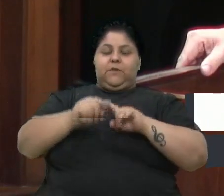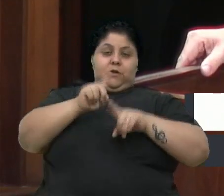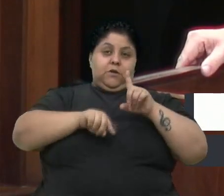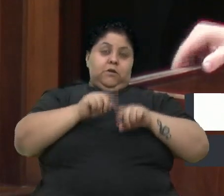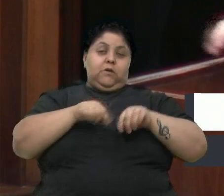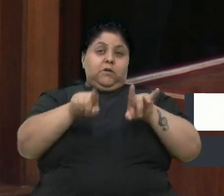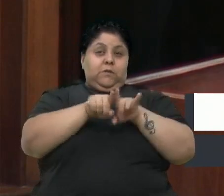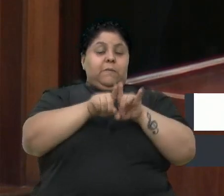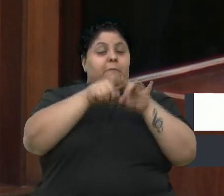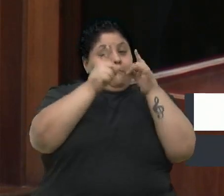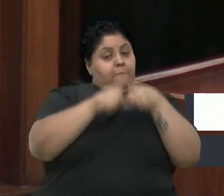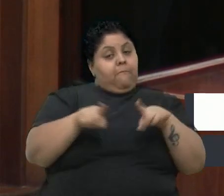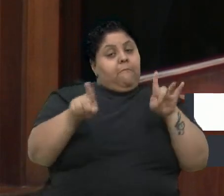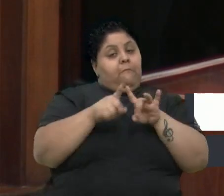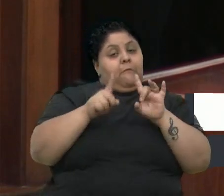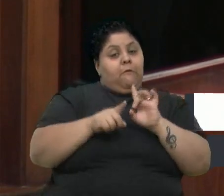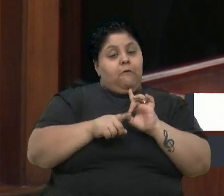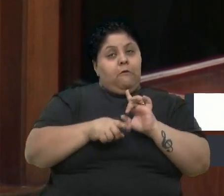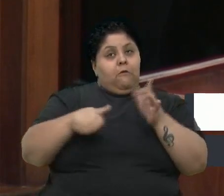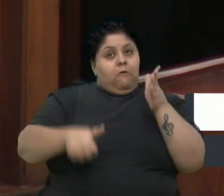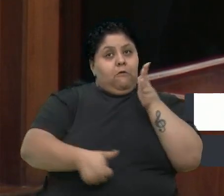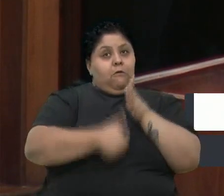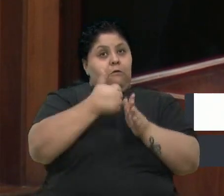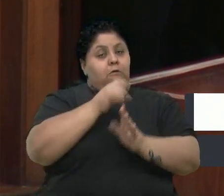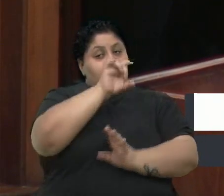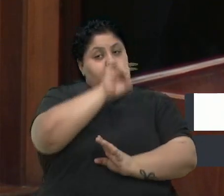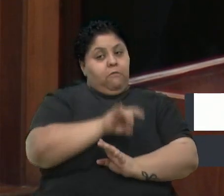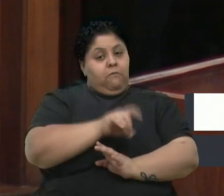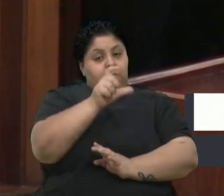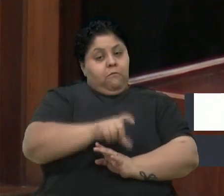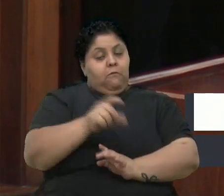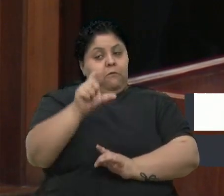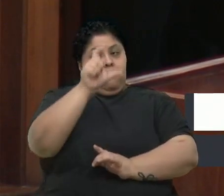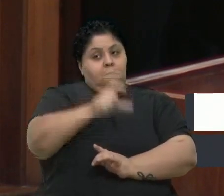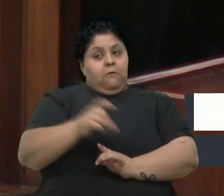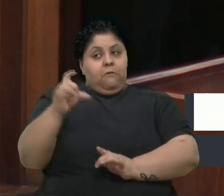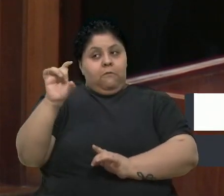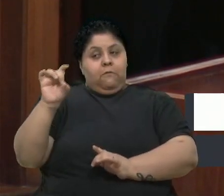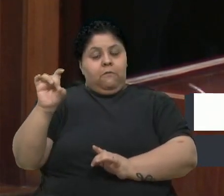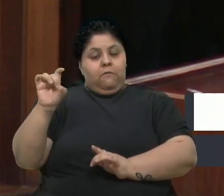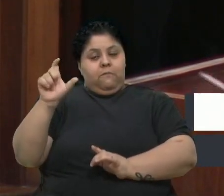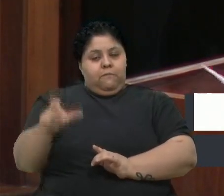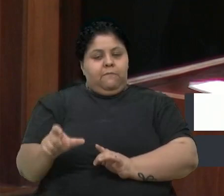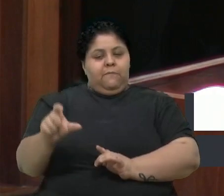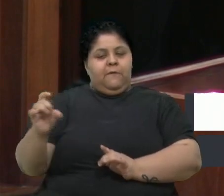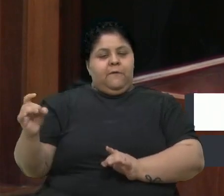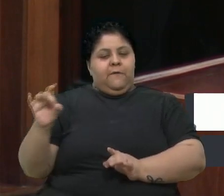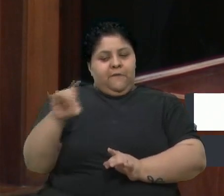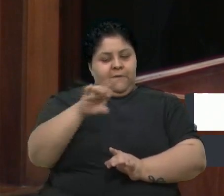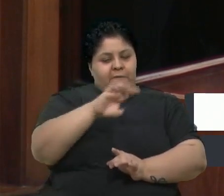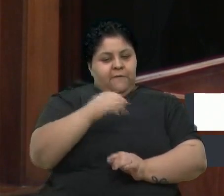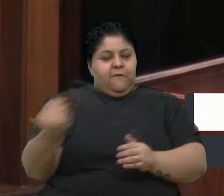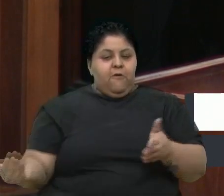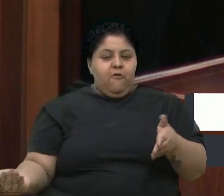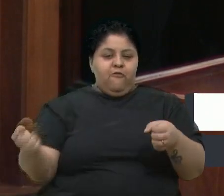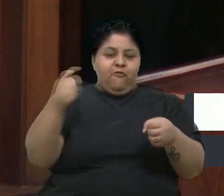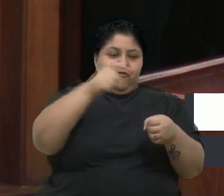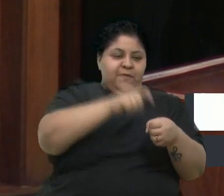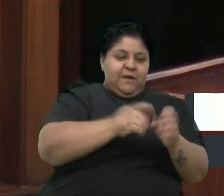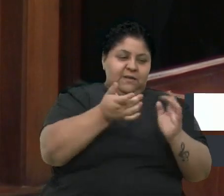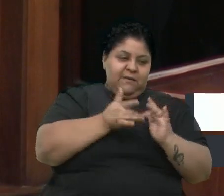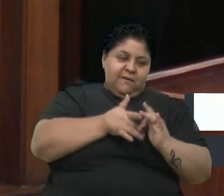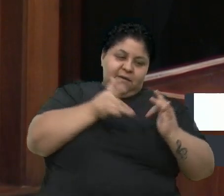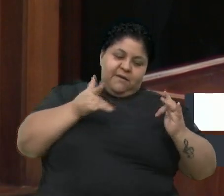incessante do aprimoramento de seus membros, está voltada para a beneficência e sempre esteve à frente